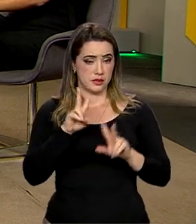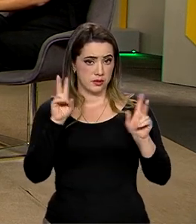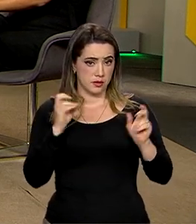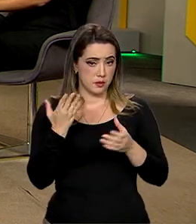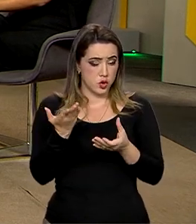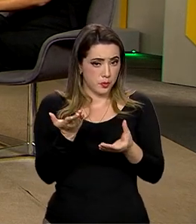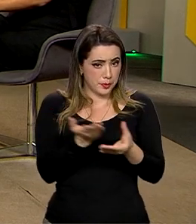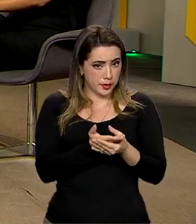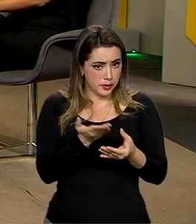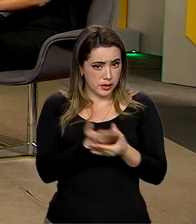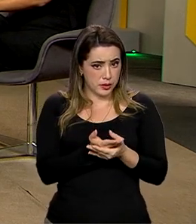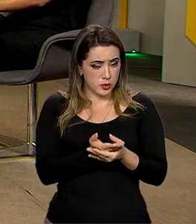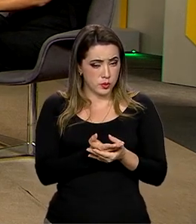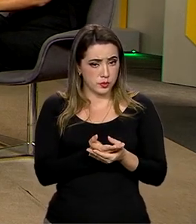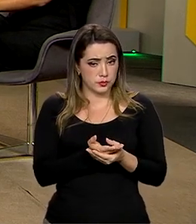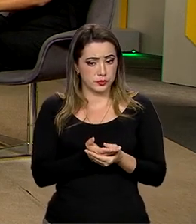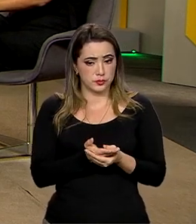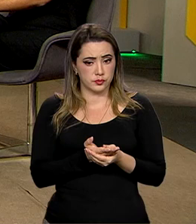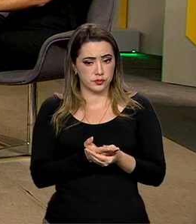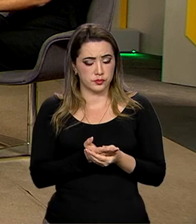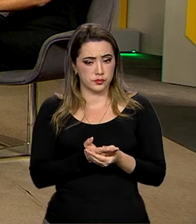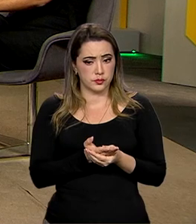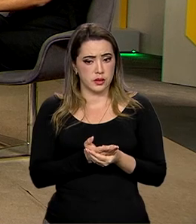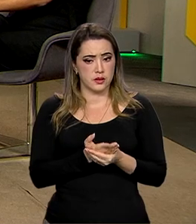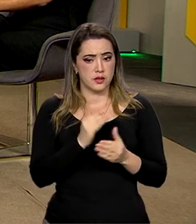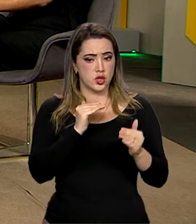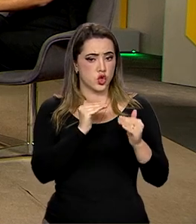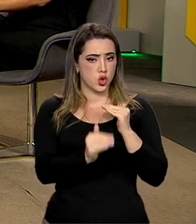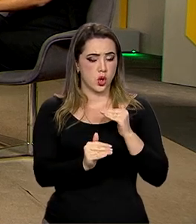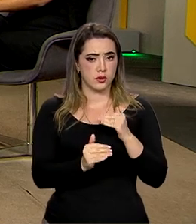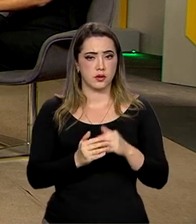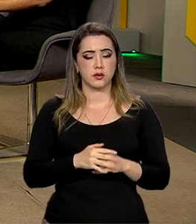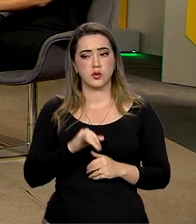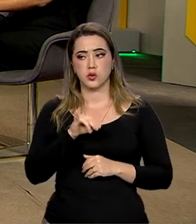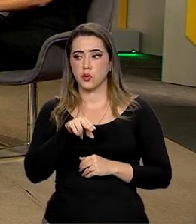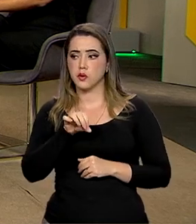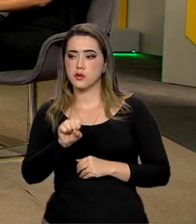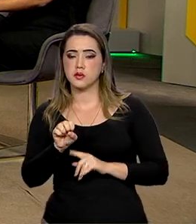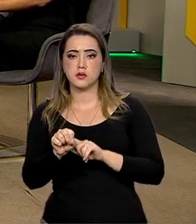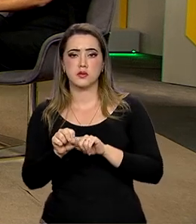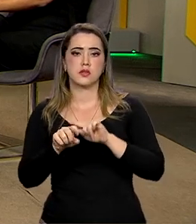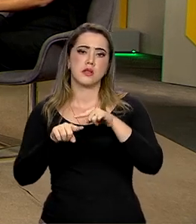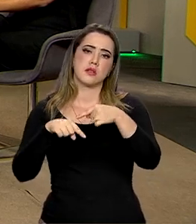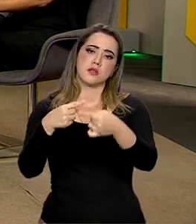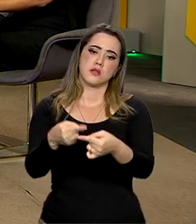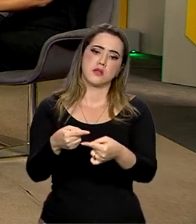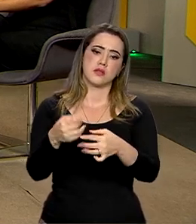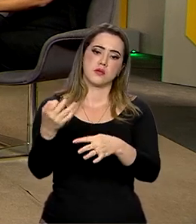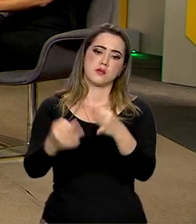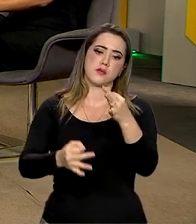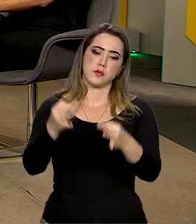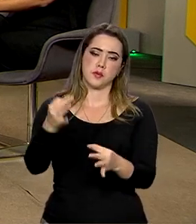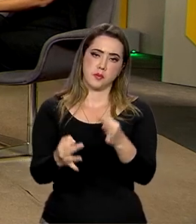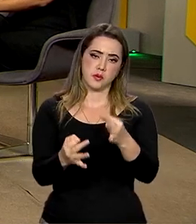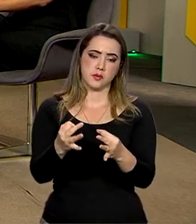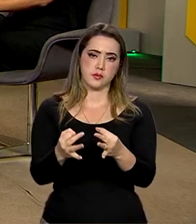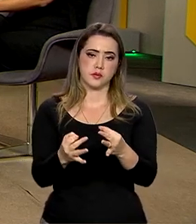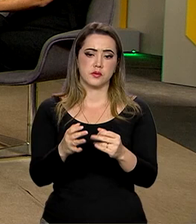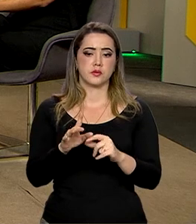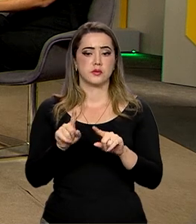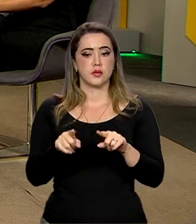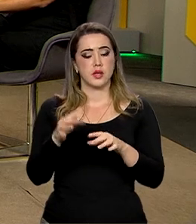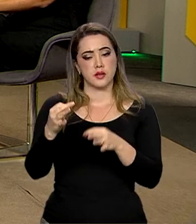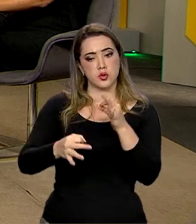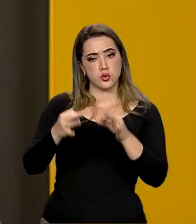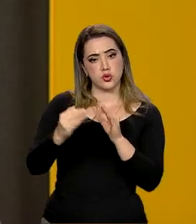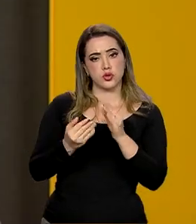processos que são, por exemplo, negados no INSS, acabam indo para a judicialização, vão para a justiça, a